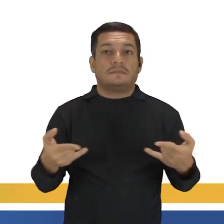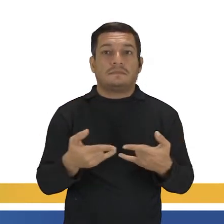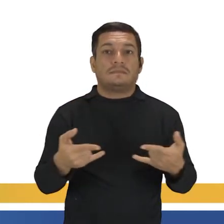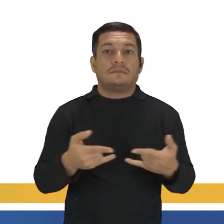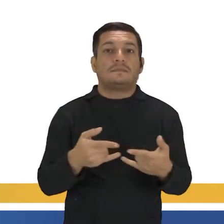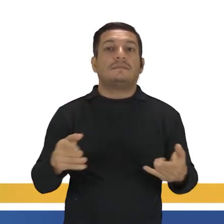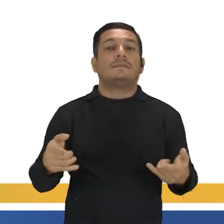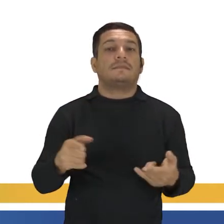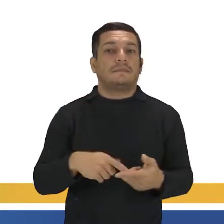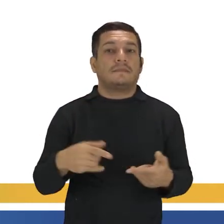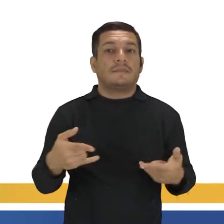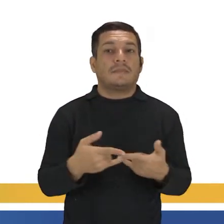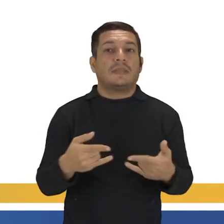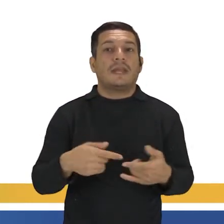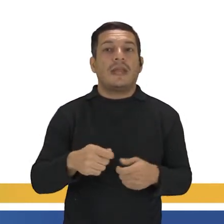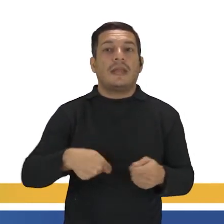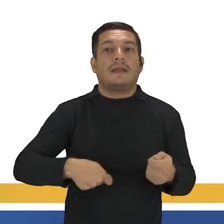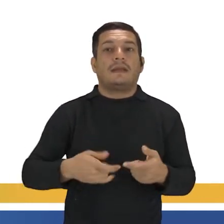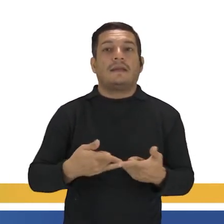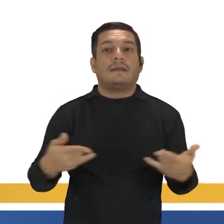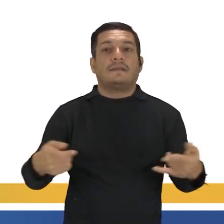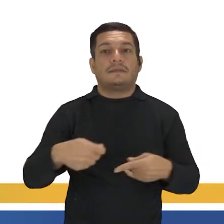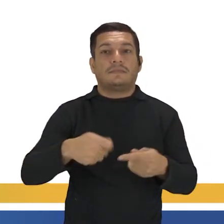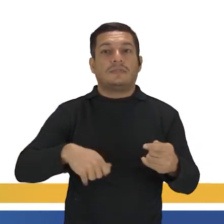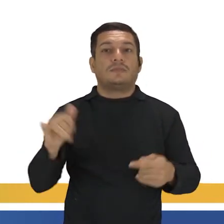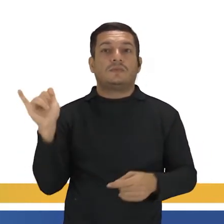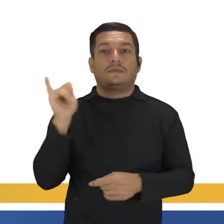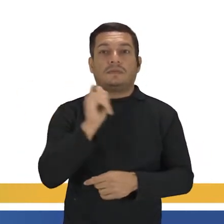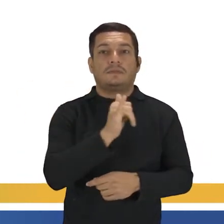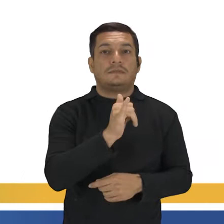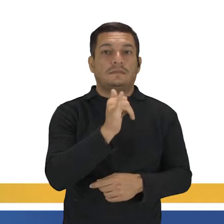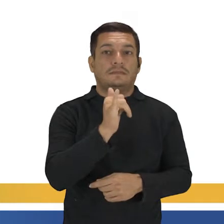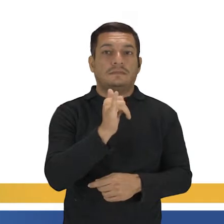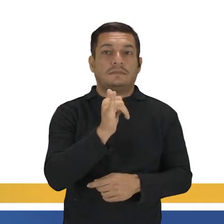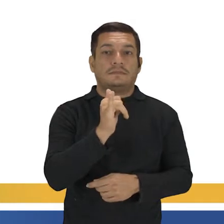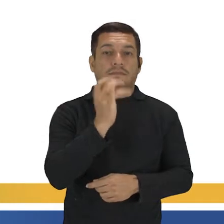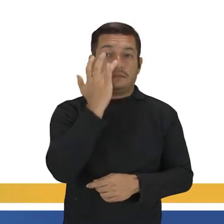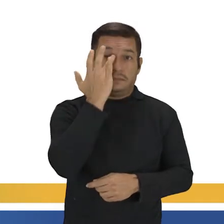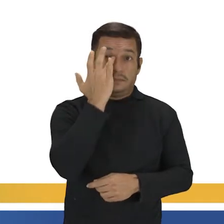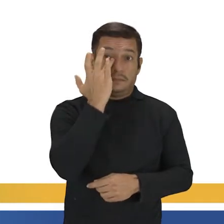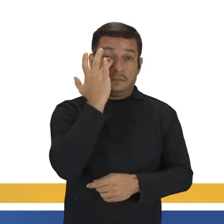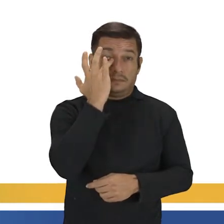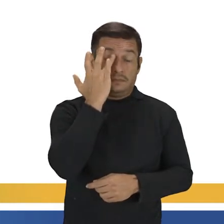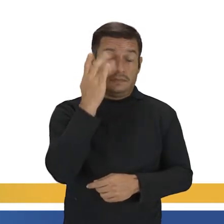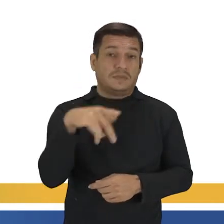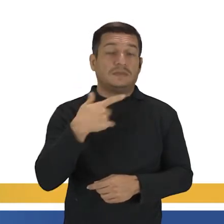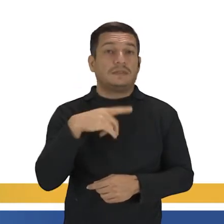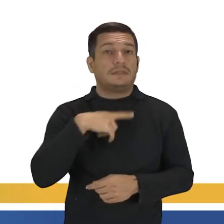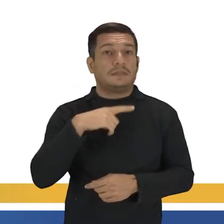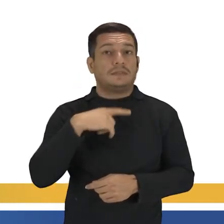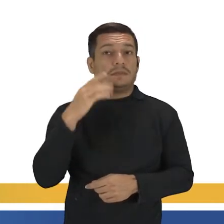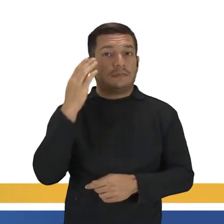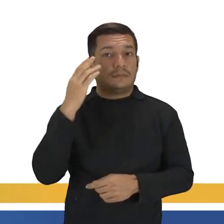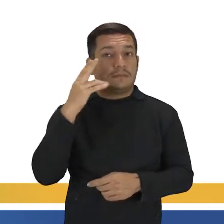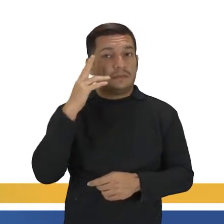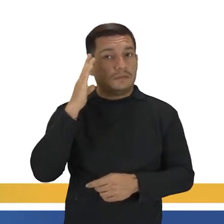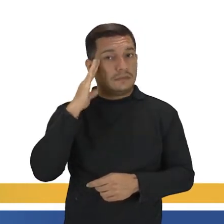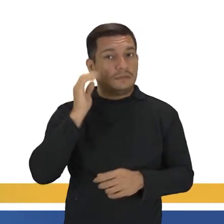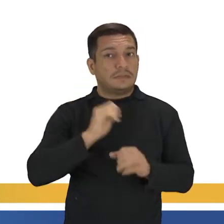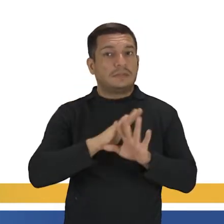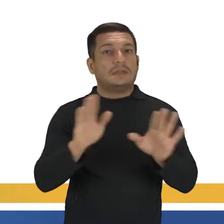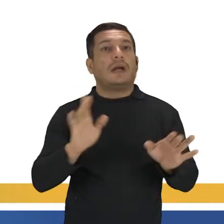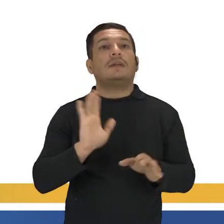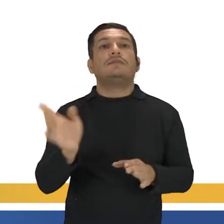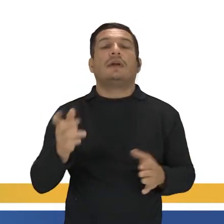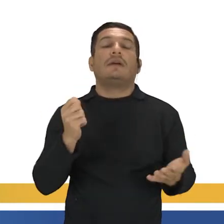passagem, tá? É o bilhete lá do avião. É fictício, claro, né? Só pra você ter uma noção. Já tô com a